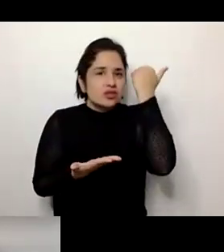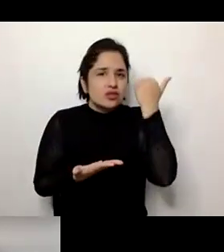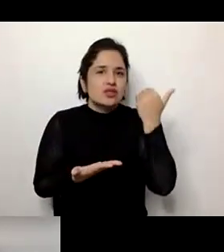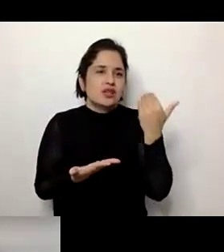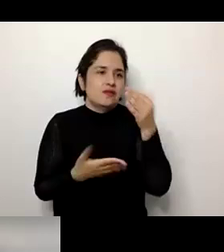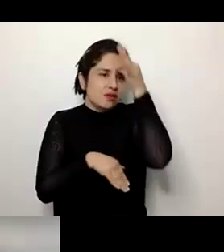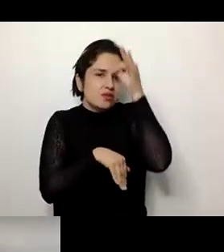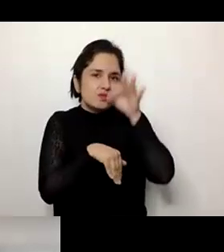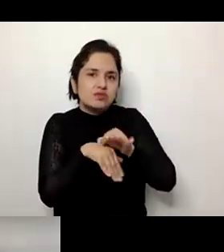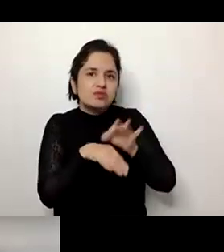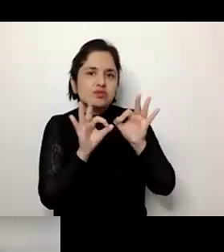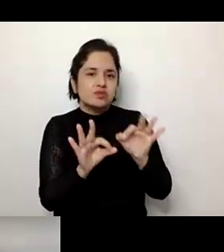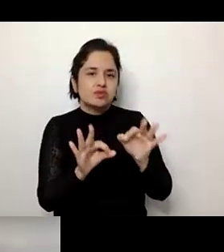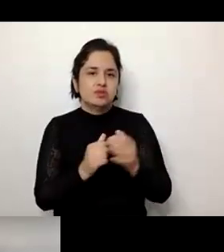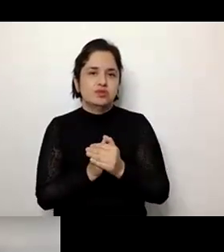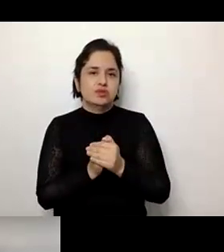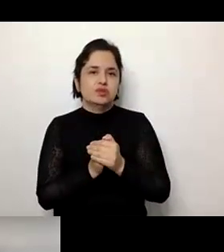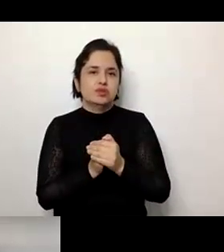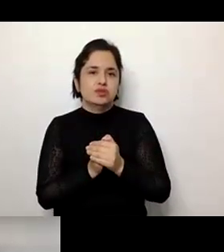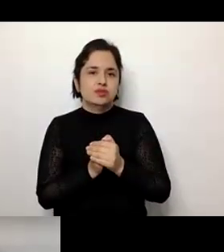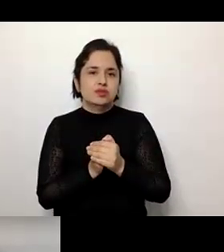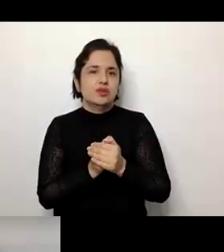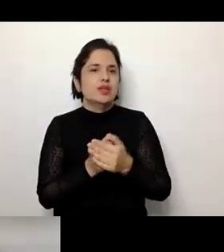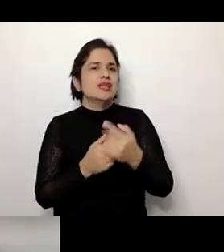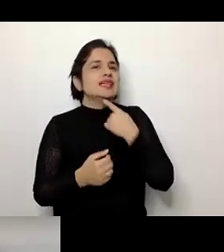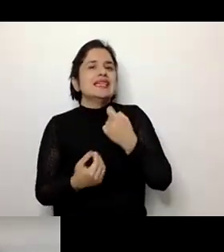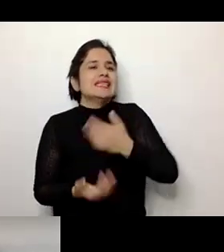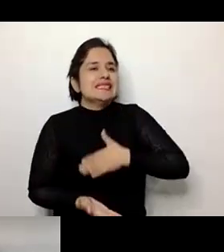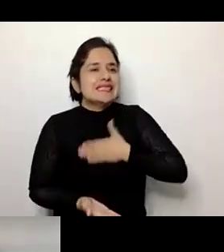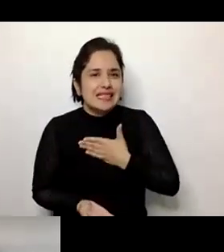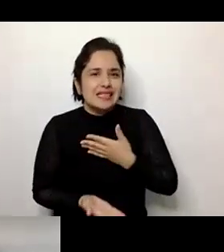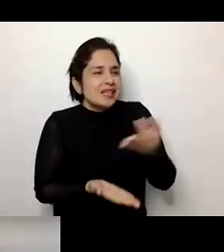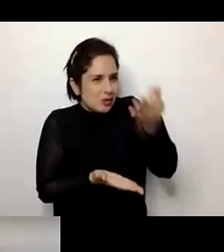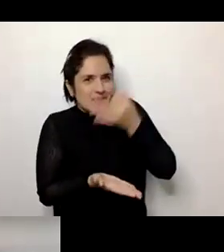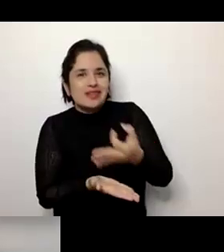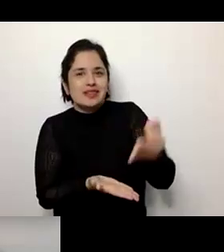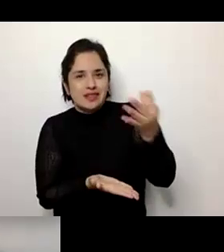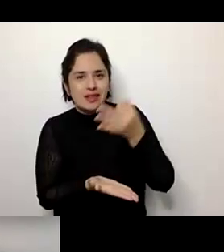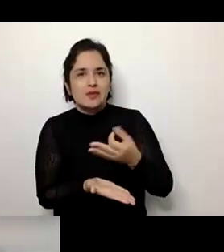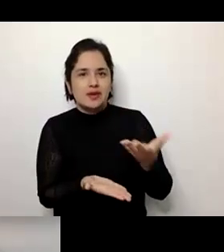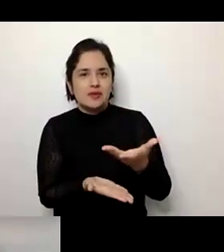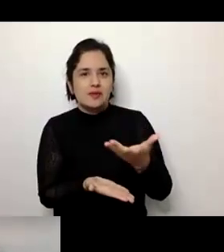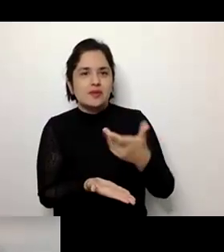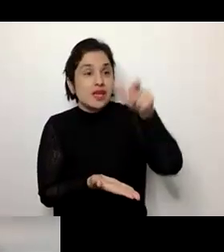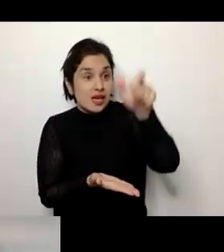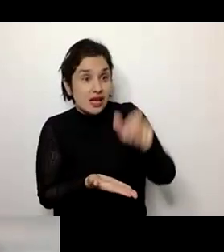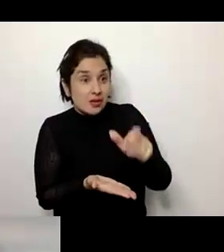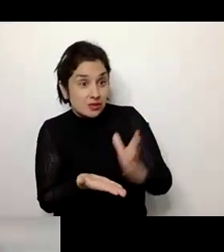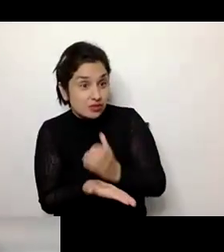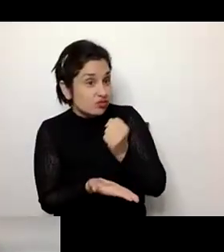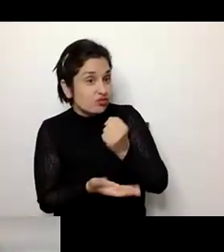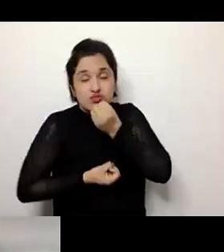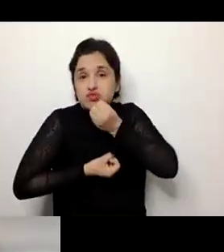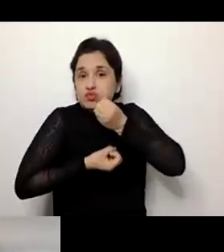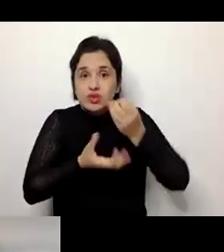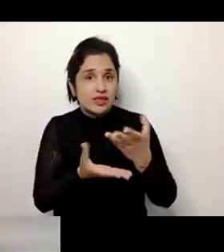com deficiência ao médico e o médico pergunta, né? O que você sente? Me conta, né? E a pessoa não consegue se expressar